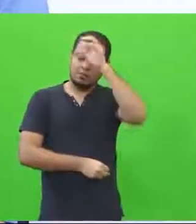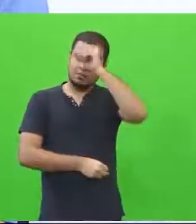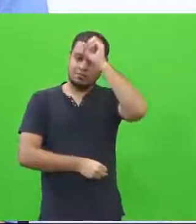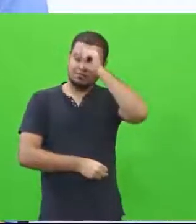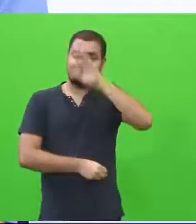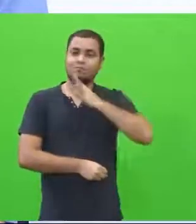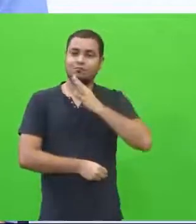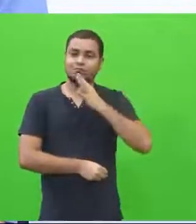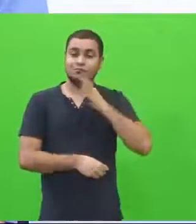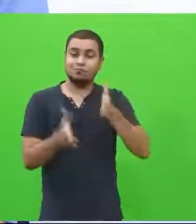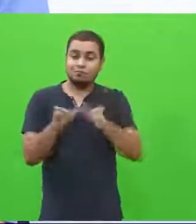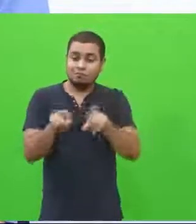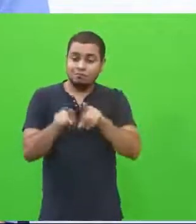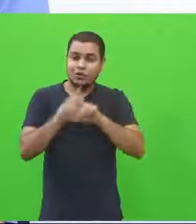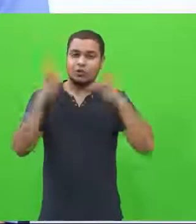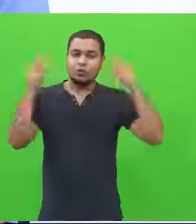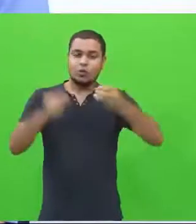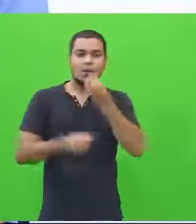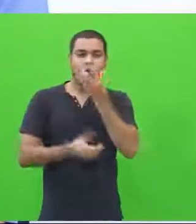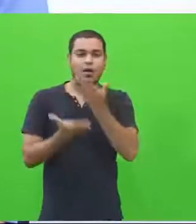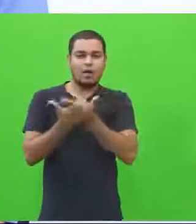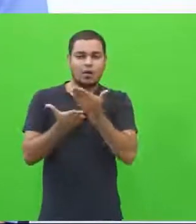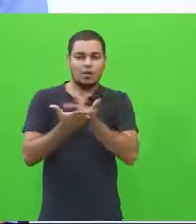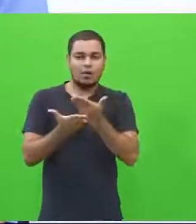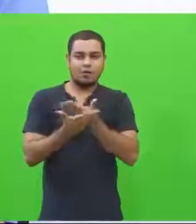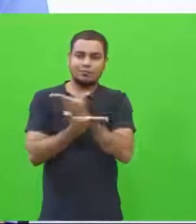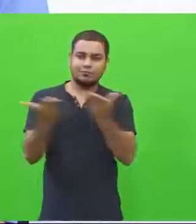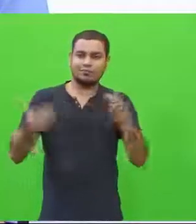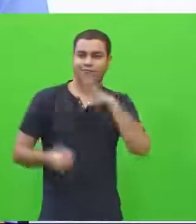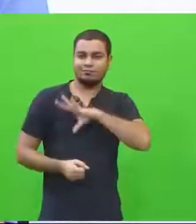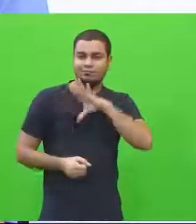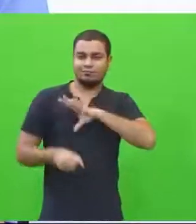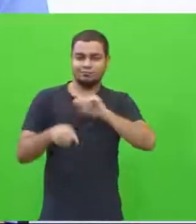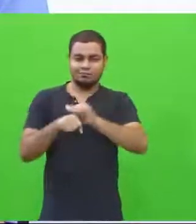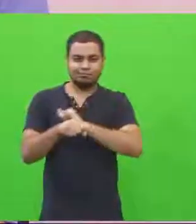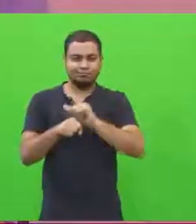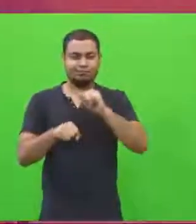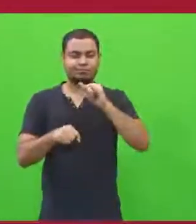tenham todos uma boa aula de língua portuguesa com técnicas de redação.